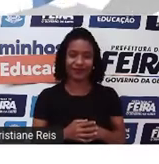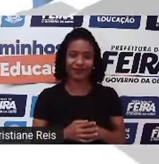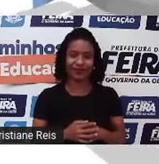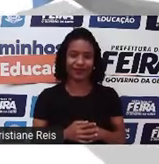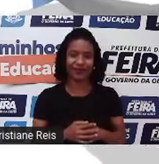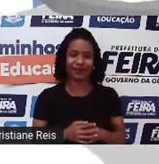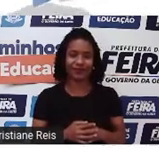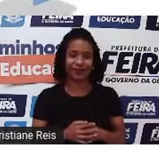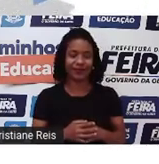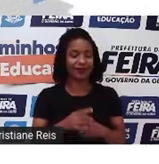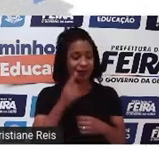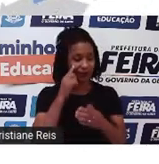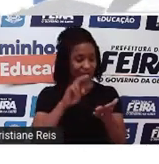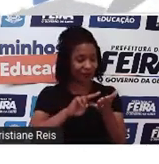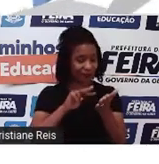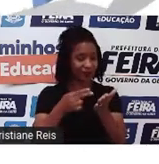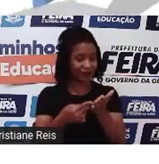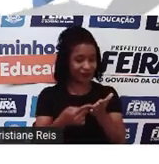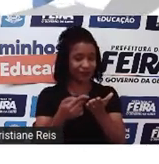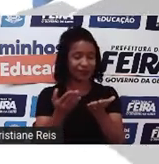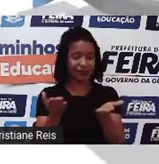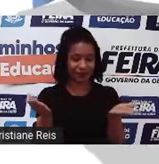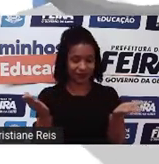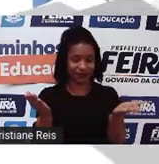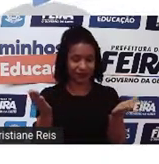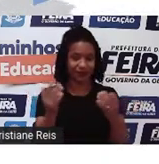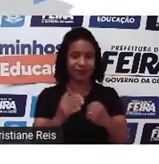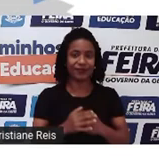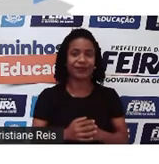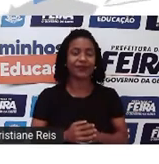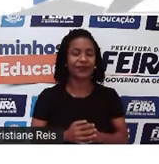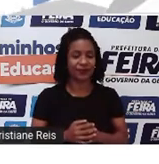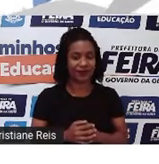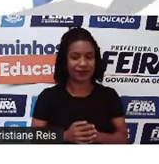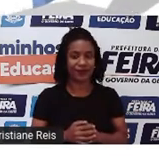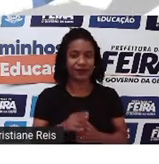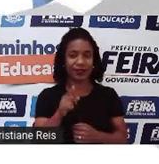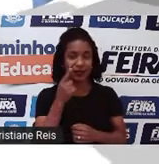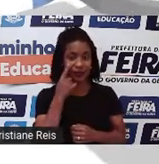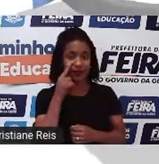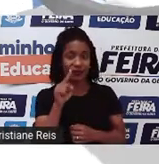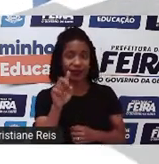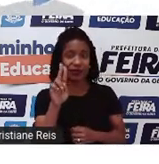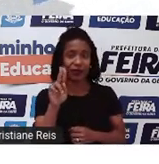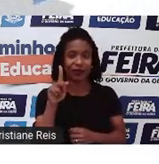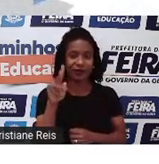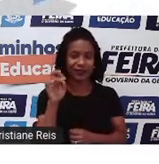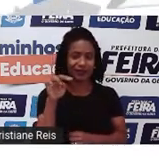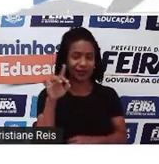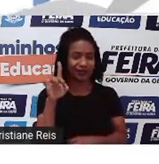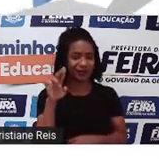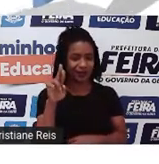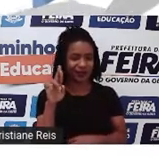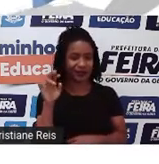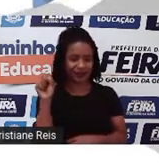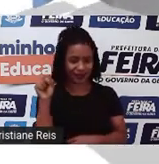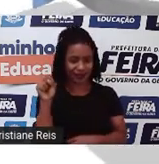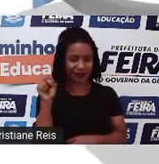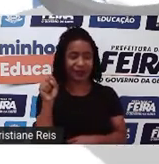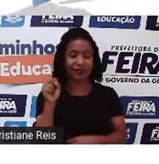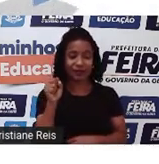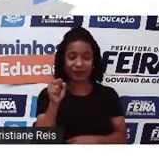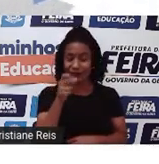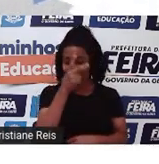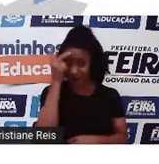atualizações, ou ghosts, fantasmas. Na verdade, o upstanders são aquelas pessoas que praticam, na verdade,